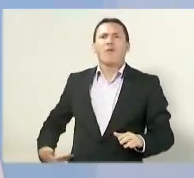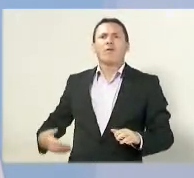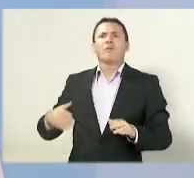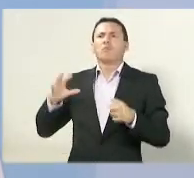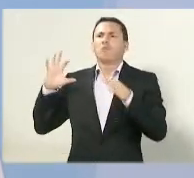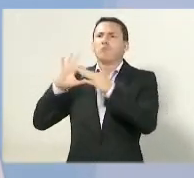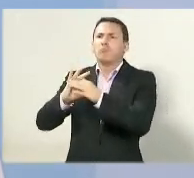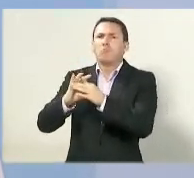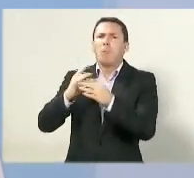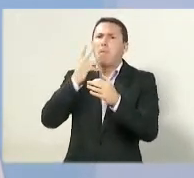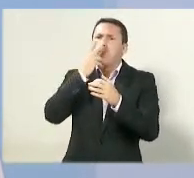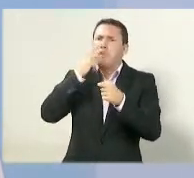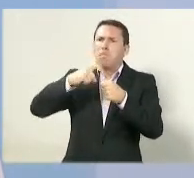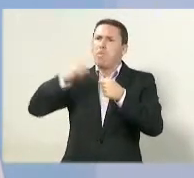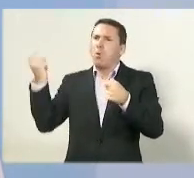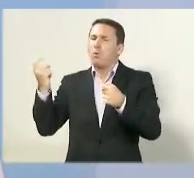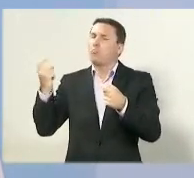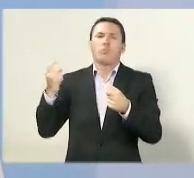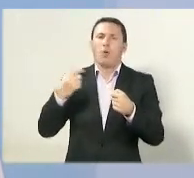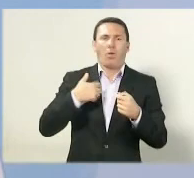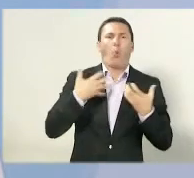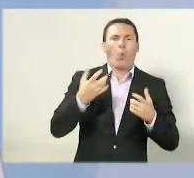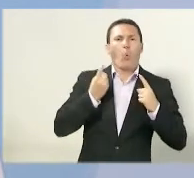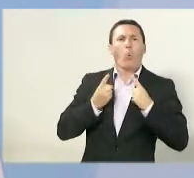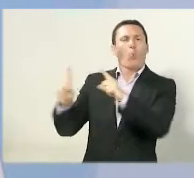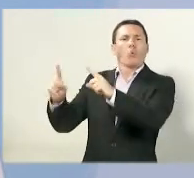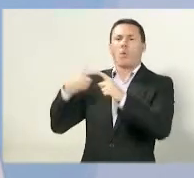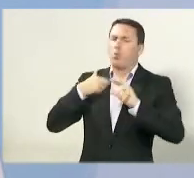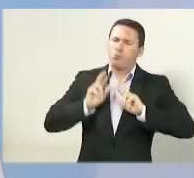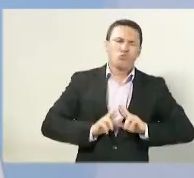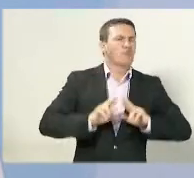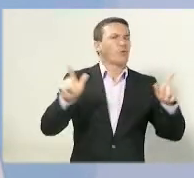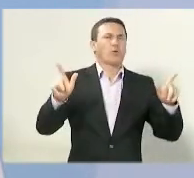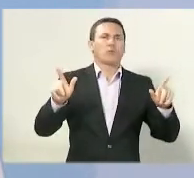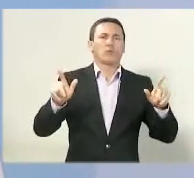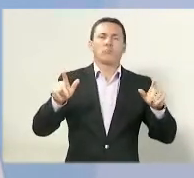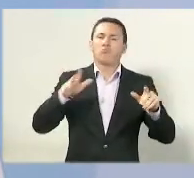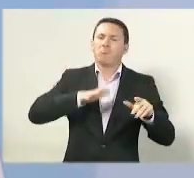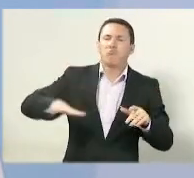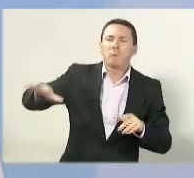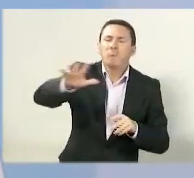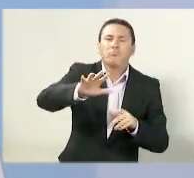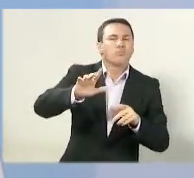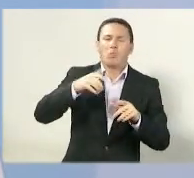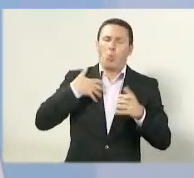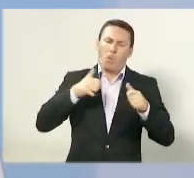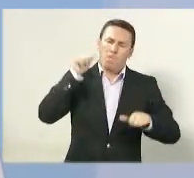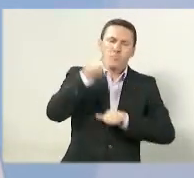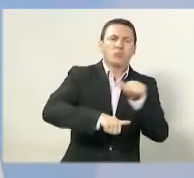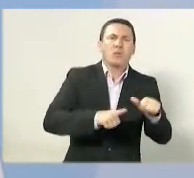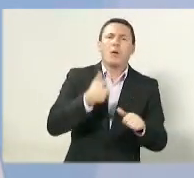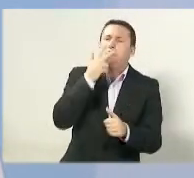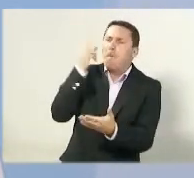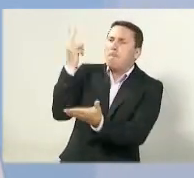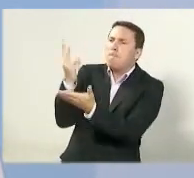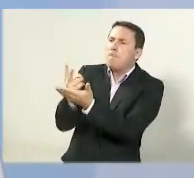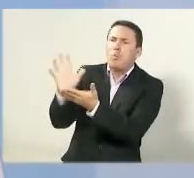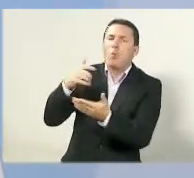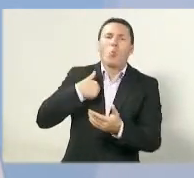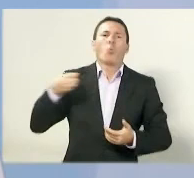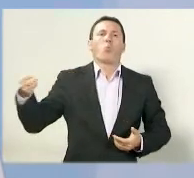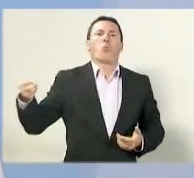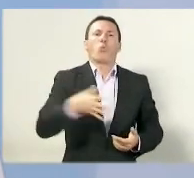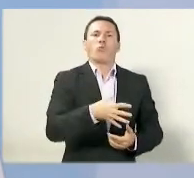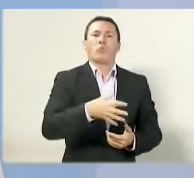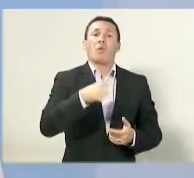aquelas que não querem votar no mesmo. Àqueles e aquelas que sabem que é necessário fazer mudanças no Espírito Santo